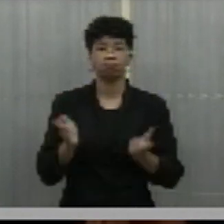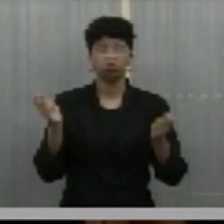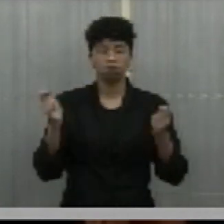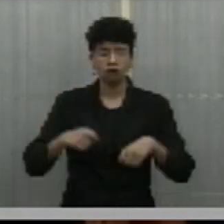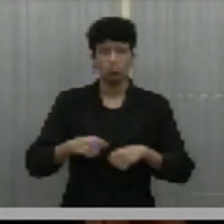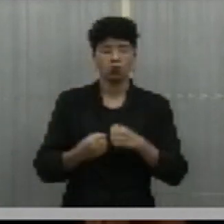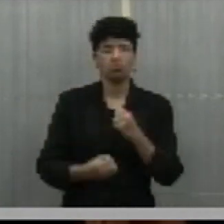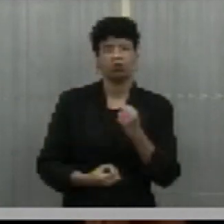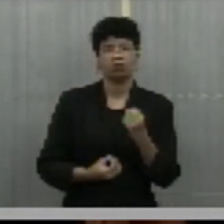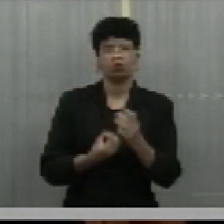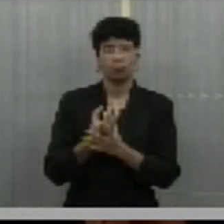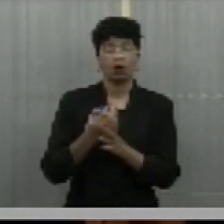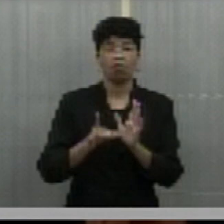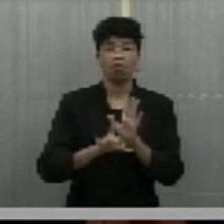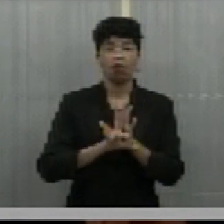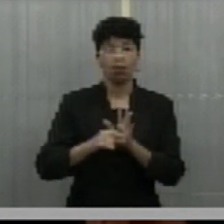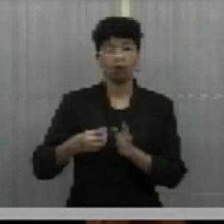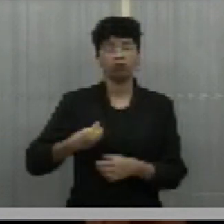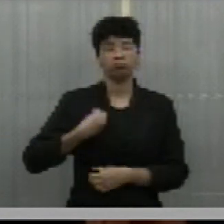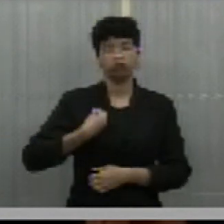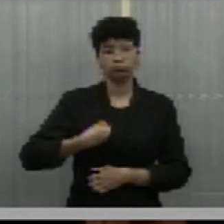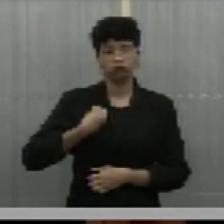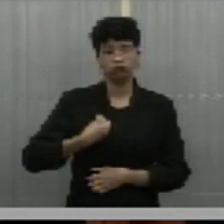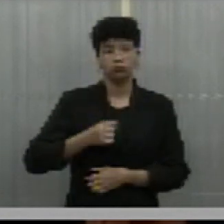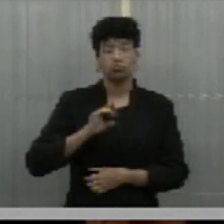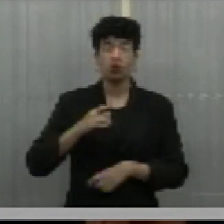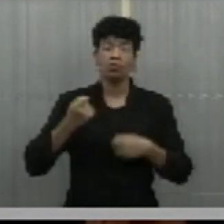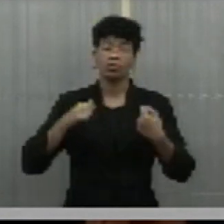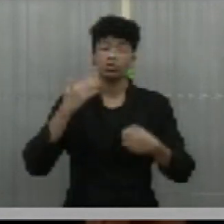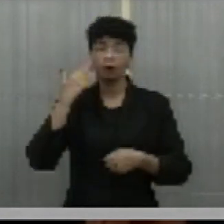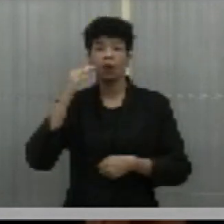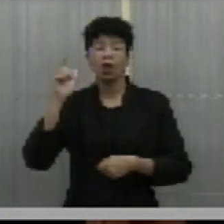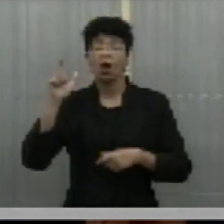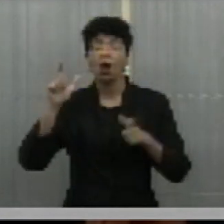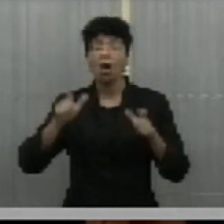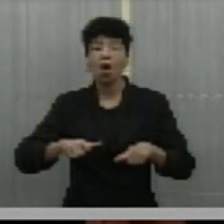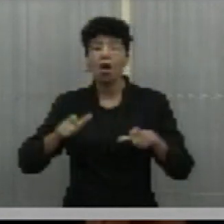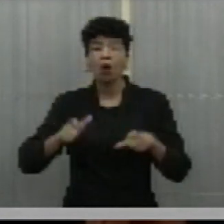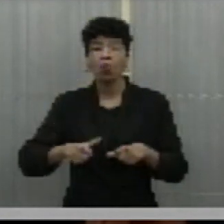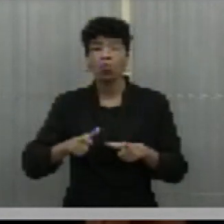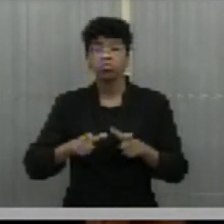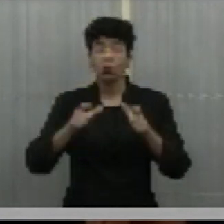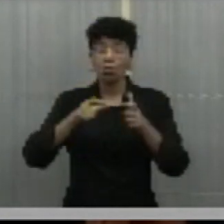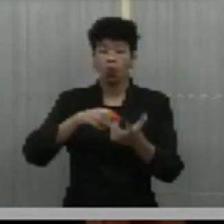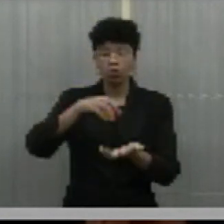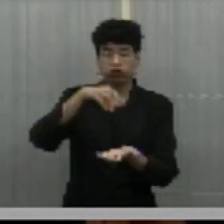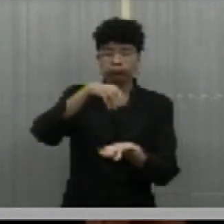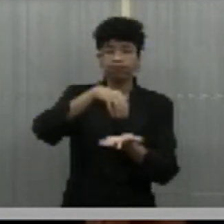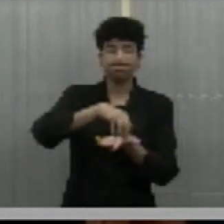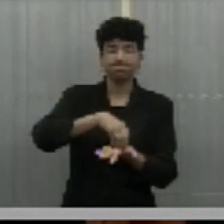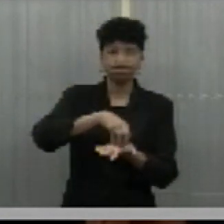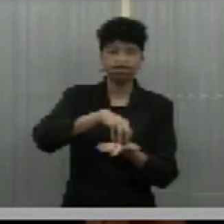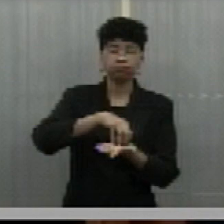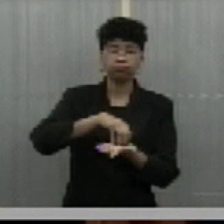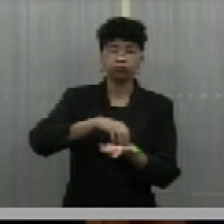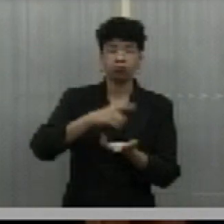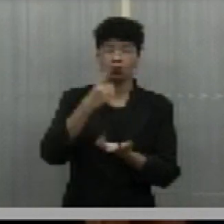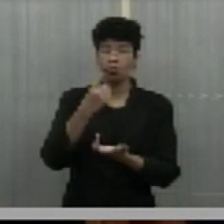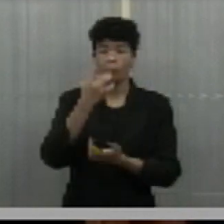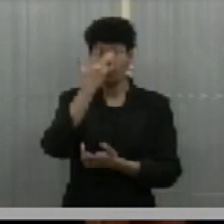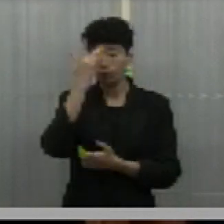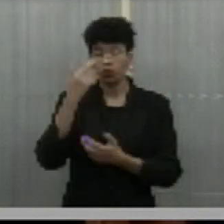criando... A lei já existe, só precisa saber aonde vai ser o banco de ração e uma pessoa